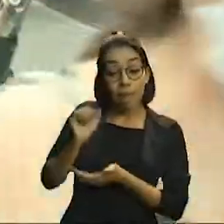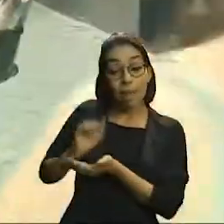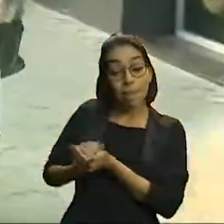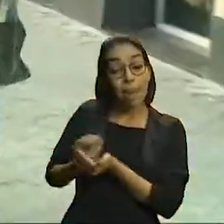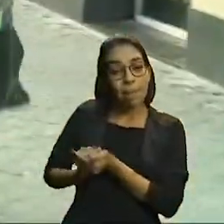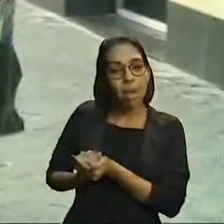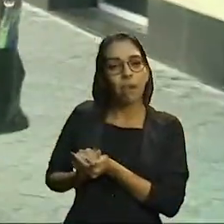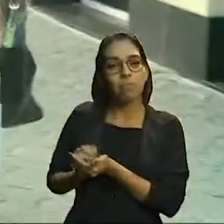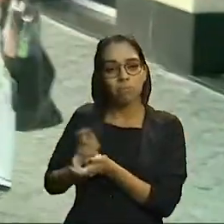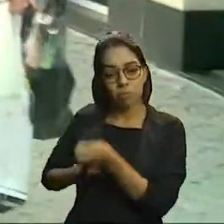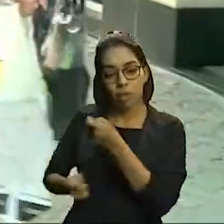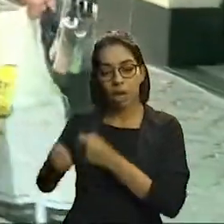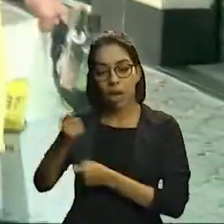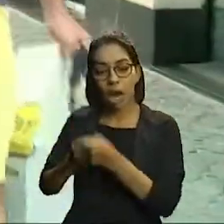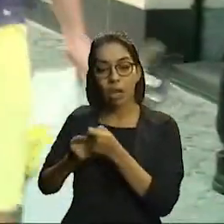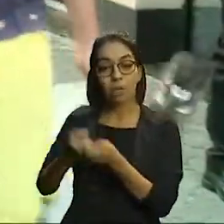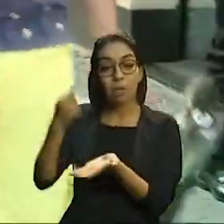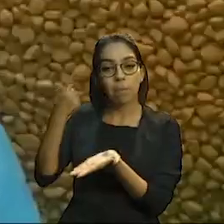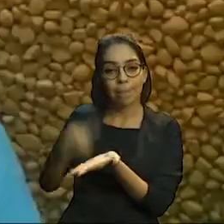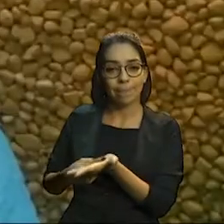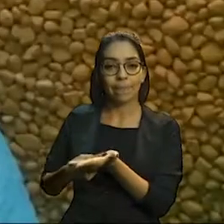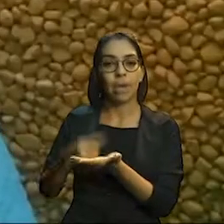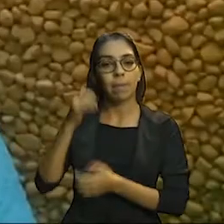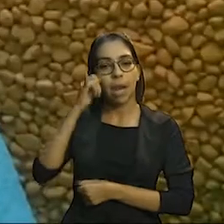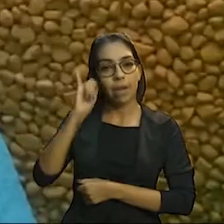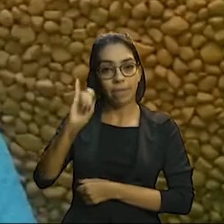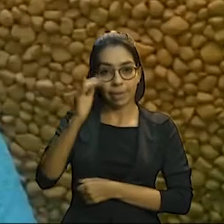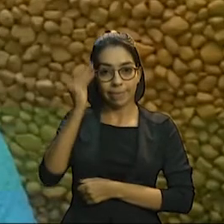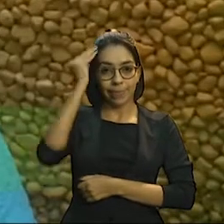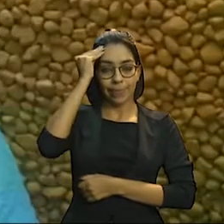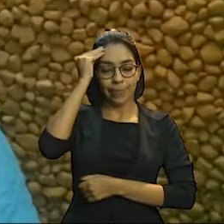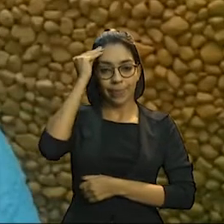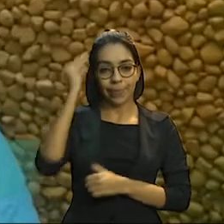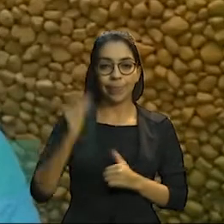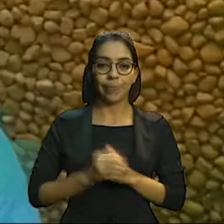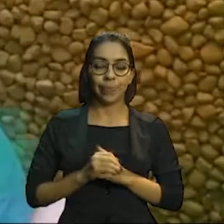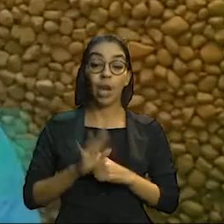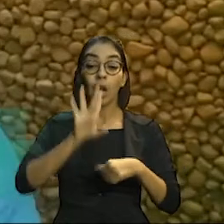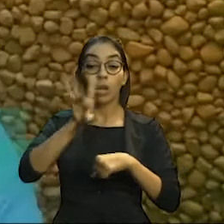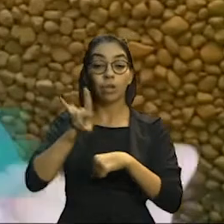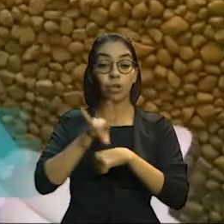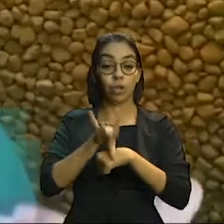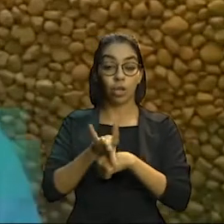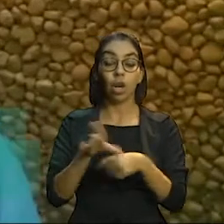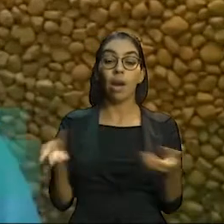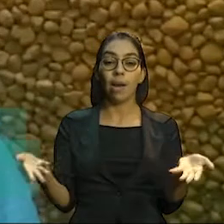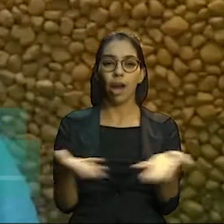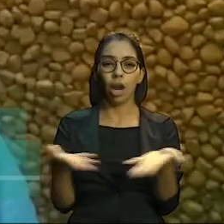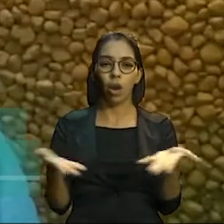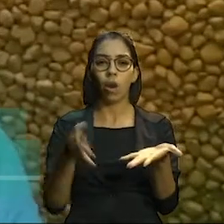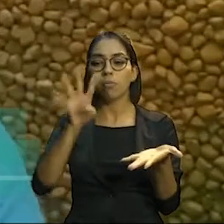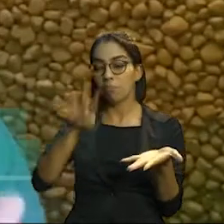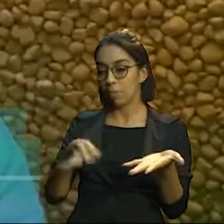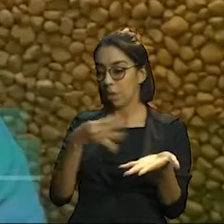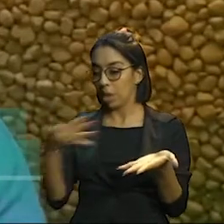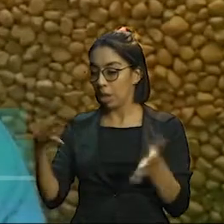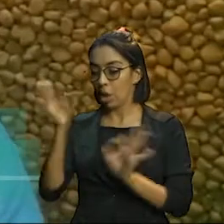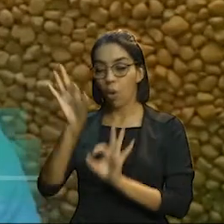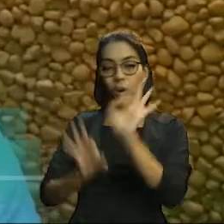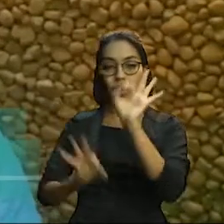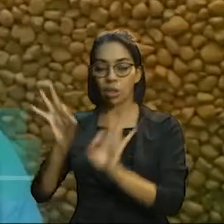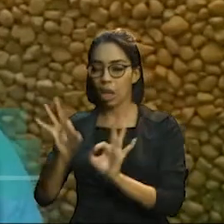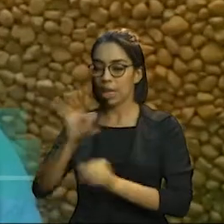gastos para não se sentir culpado. A minha dica para esse momento é que você busque planilhar os seus gastos, planilhar os seus